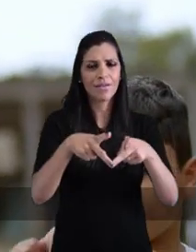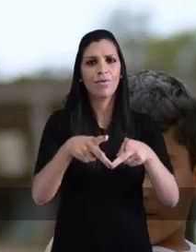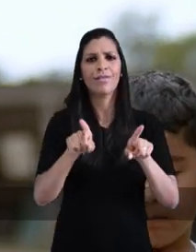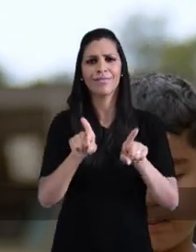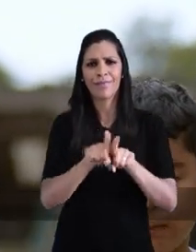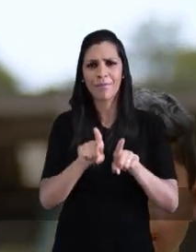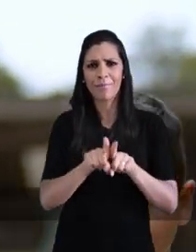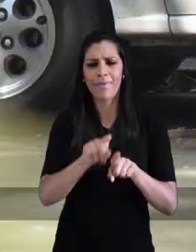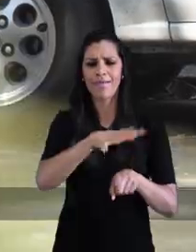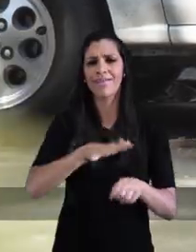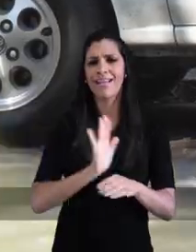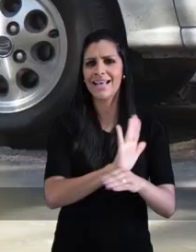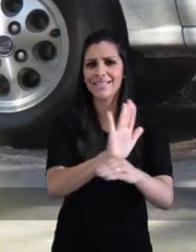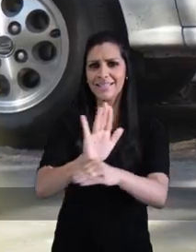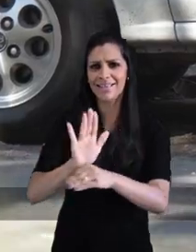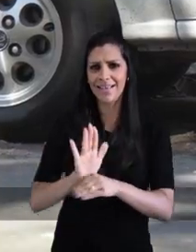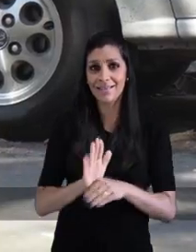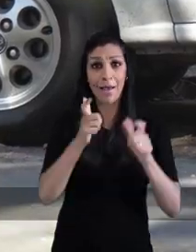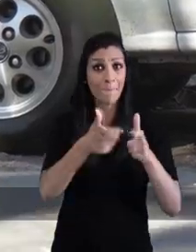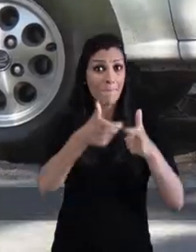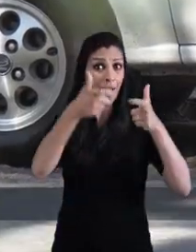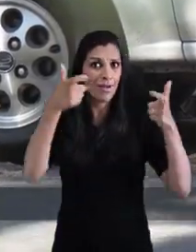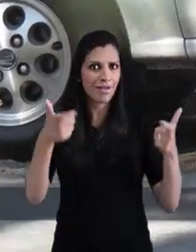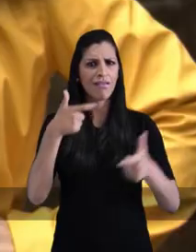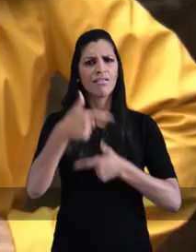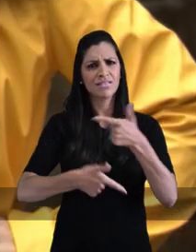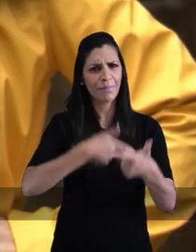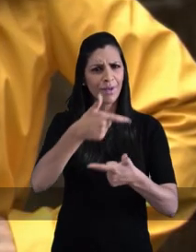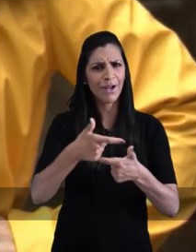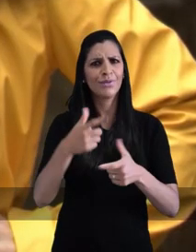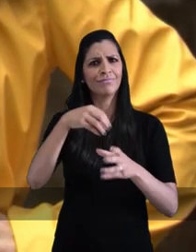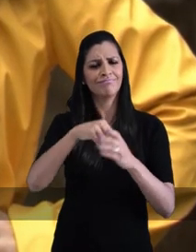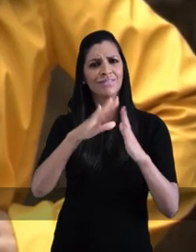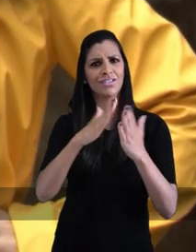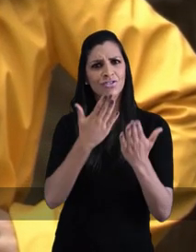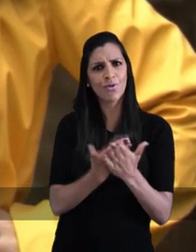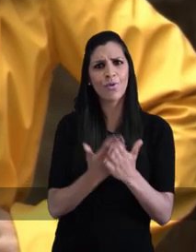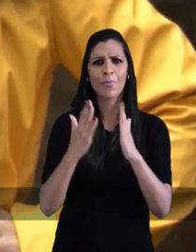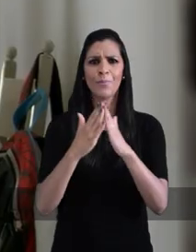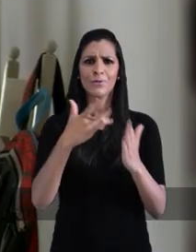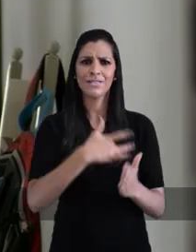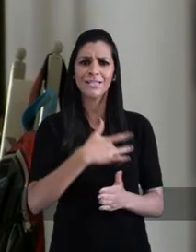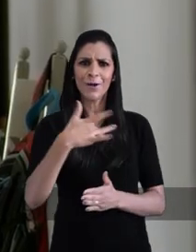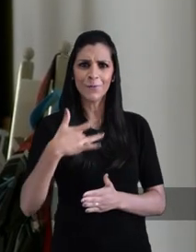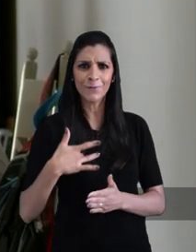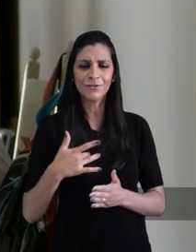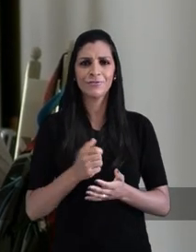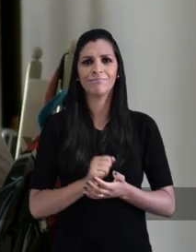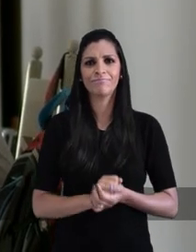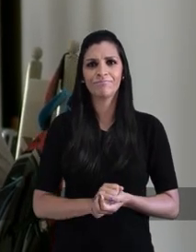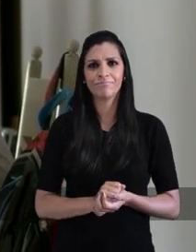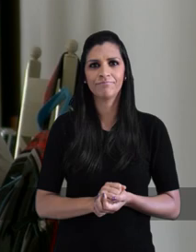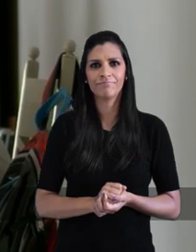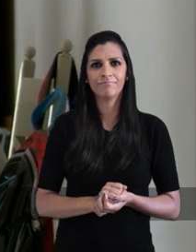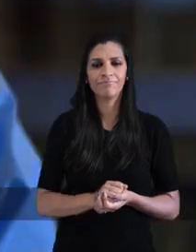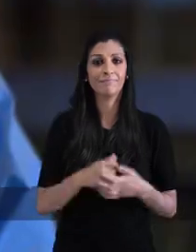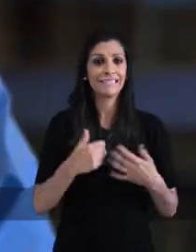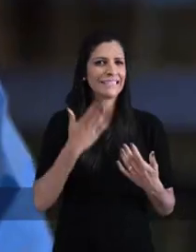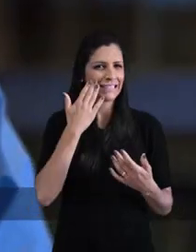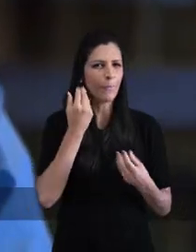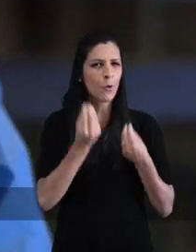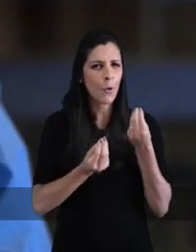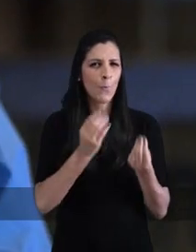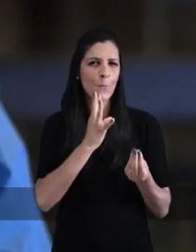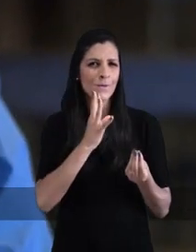As mulheres são maioria da população. São maioria na rede de assistência. São a maioria das trabalhadoras nas escolas,